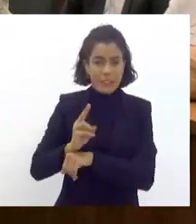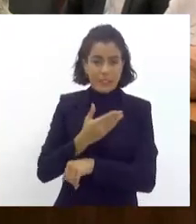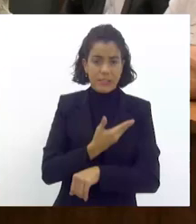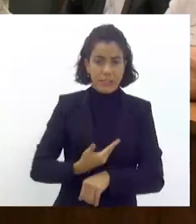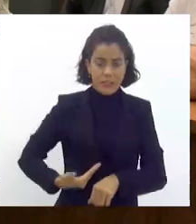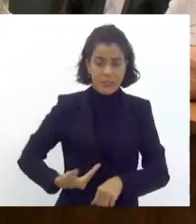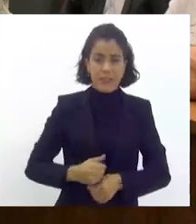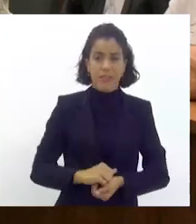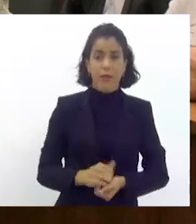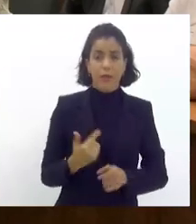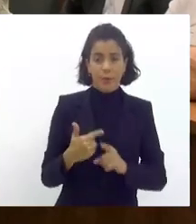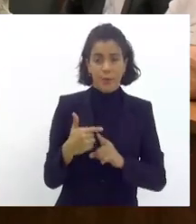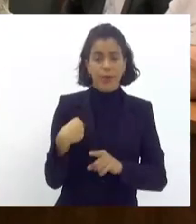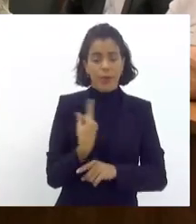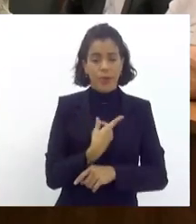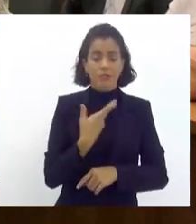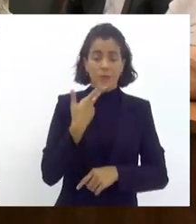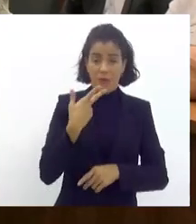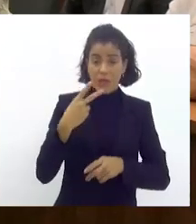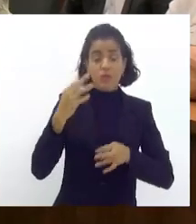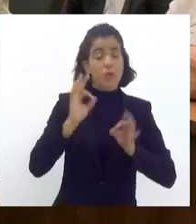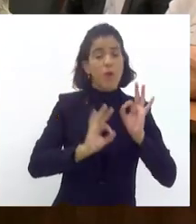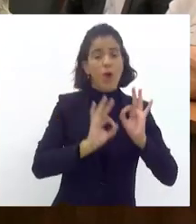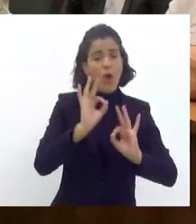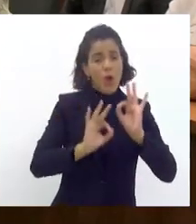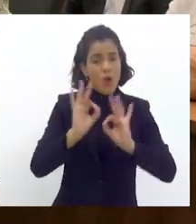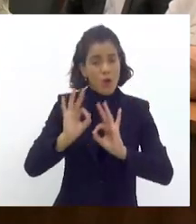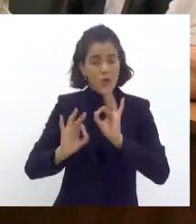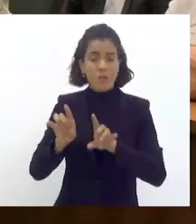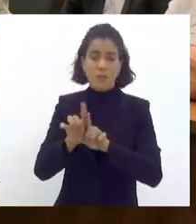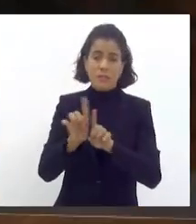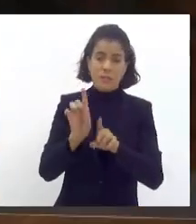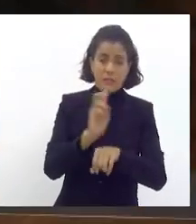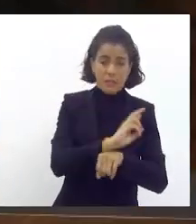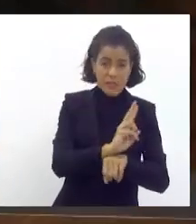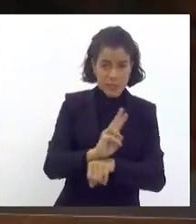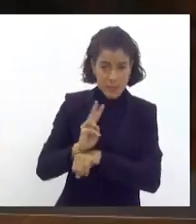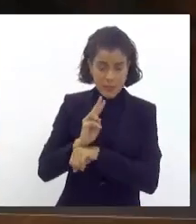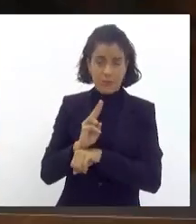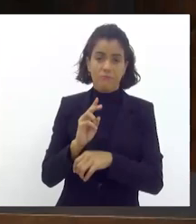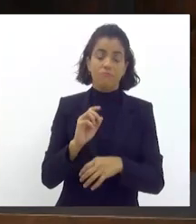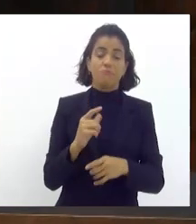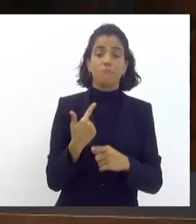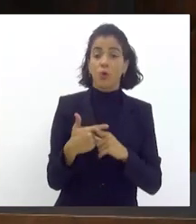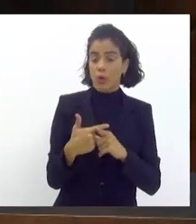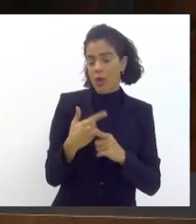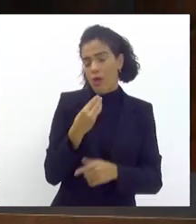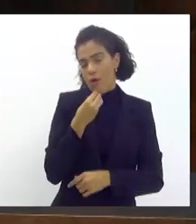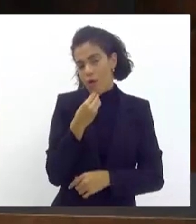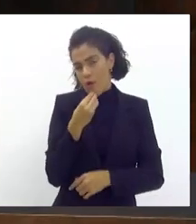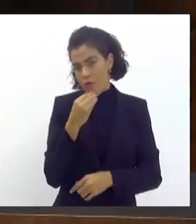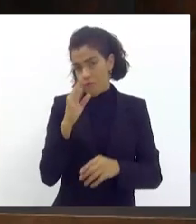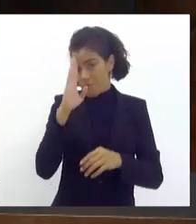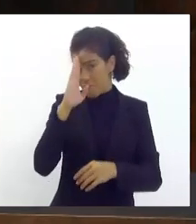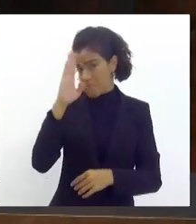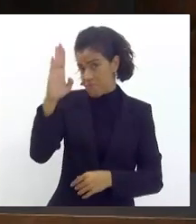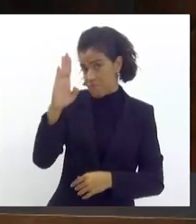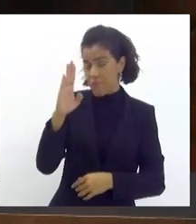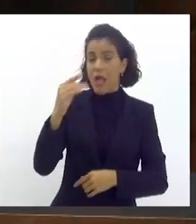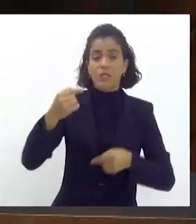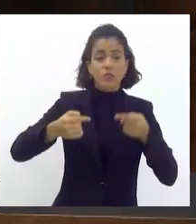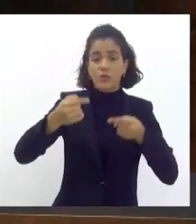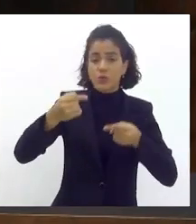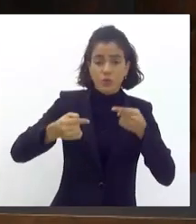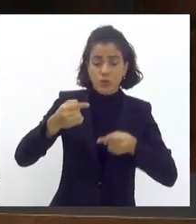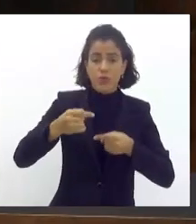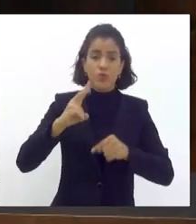porque vamos falar sobre ordem pública, sobre ordenamento, segurança, porque o tema, claro que o tema prioritário aqui é a discussão